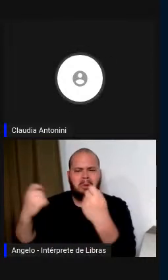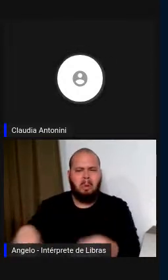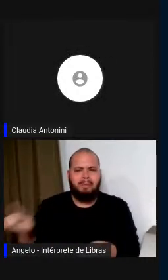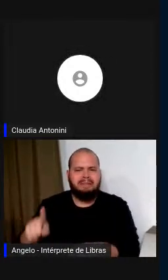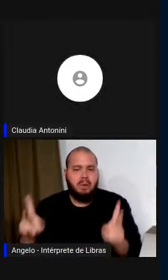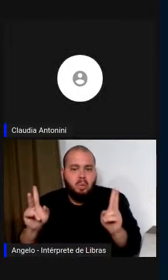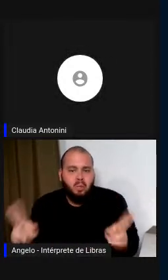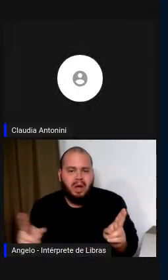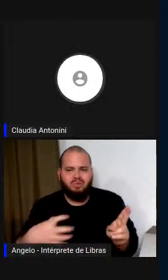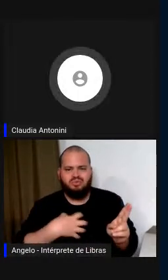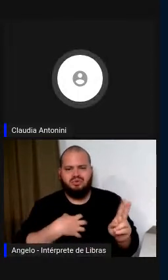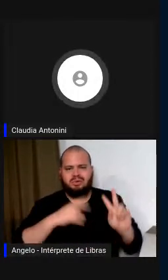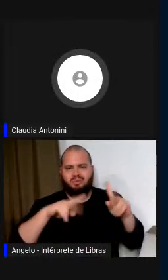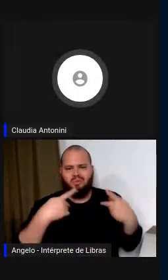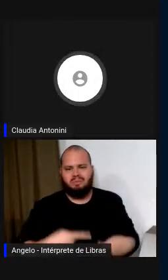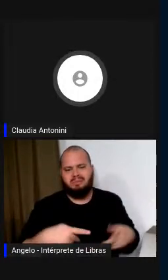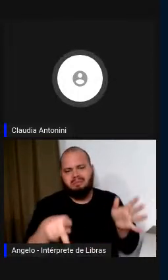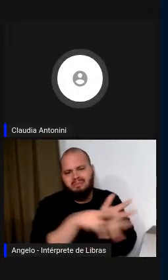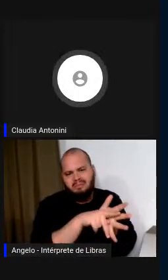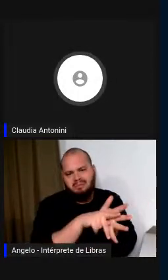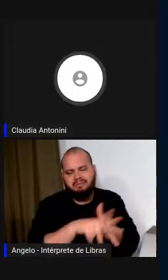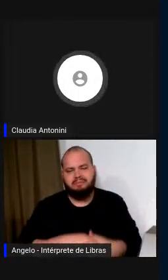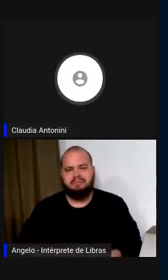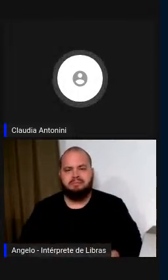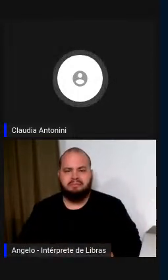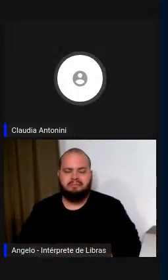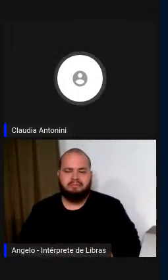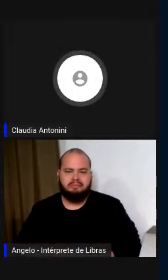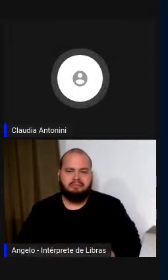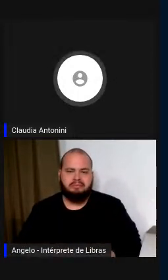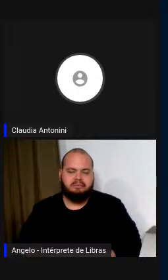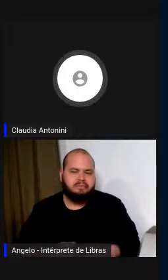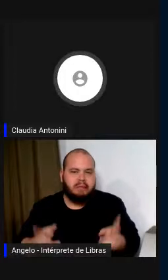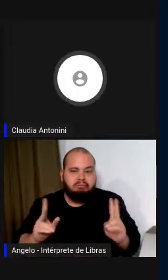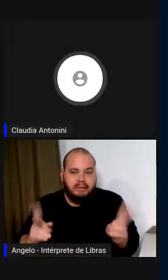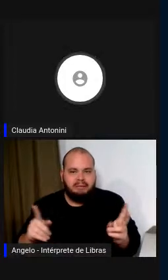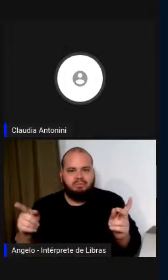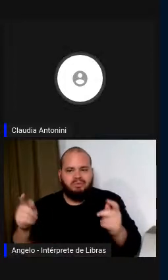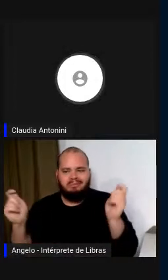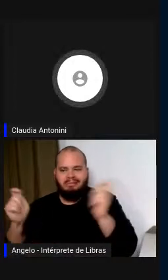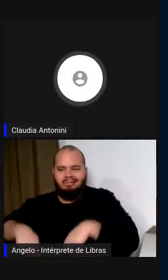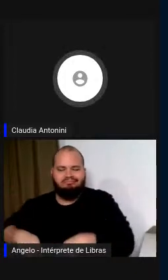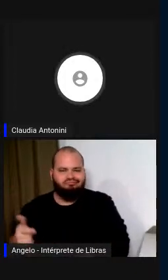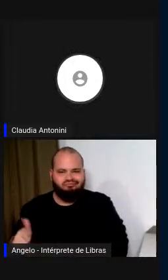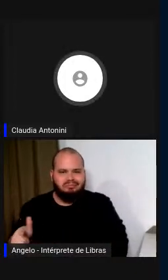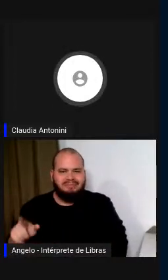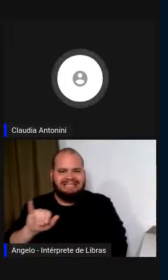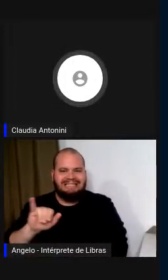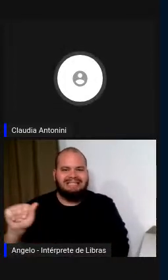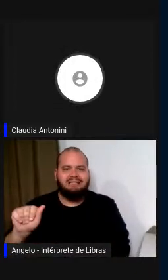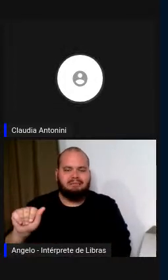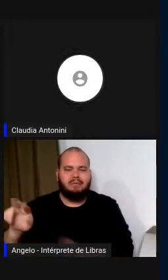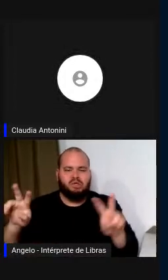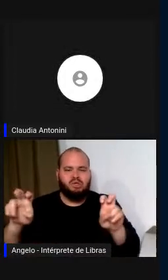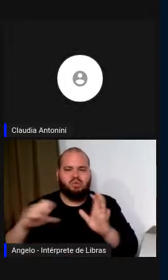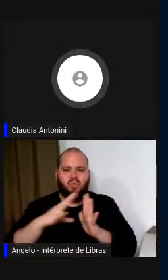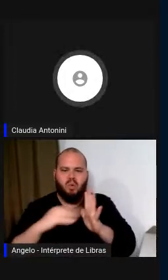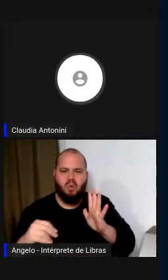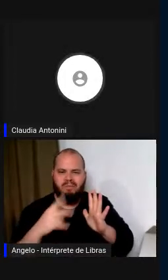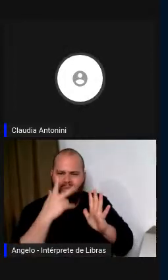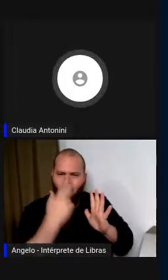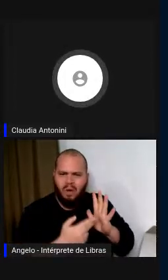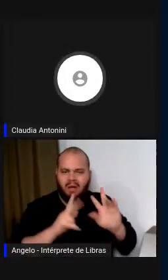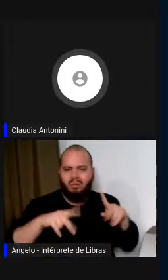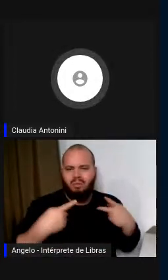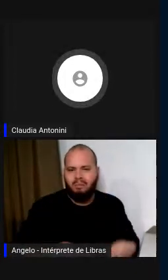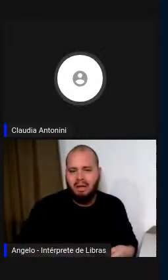faz. Apesar da incapacidade da inteligência artificial de replicar o homem, é